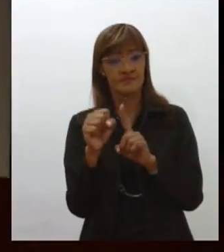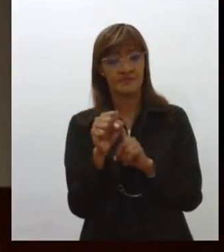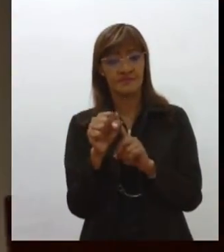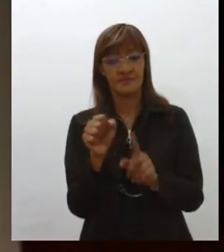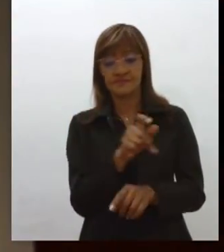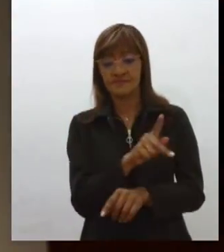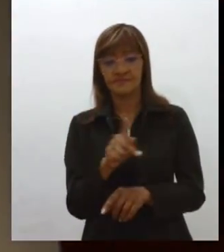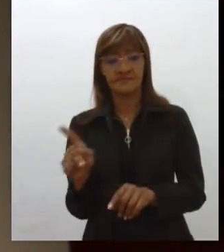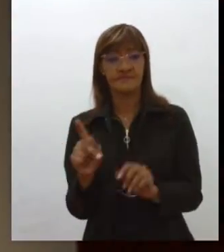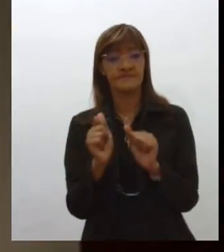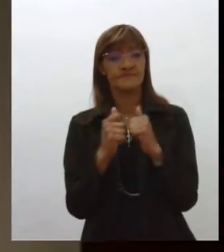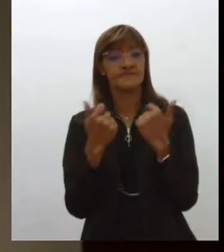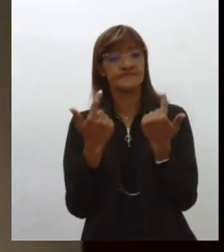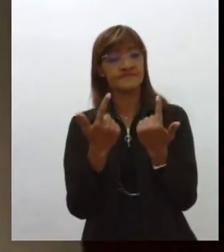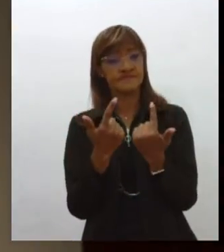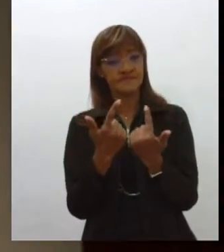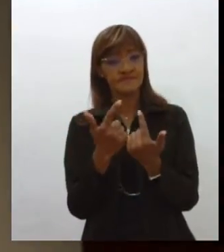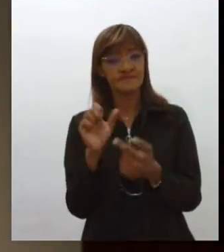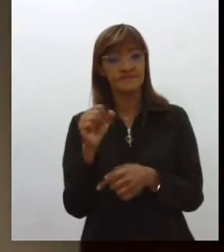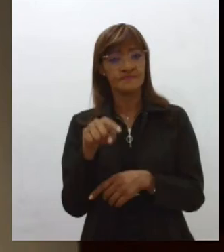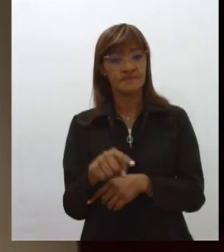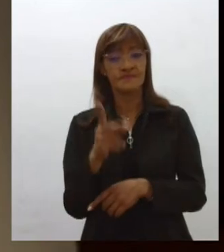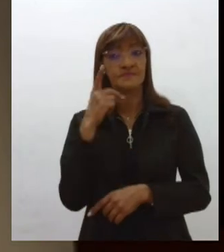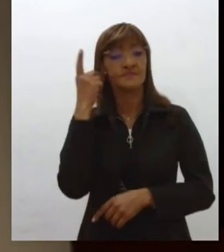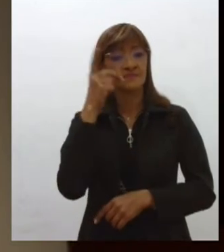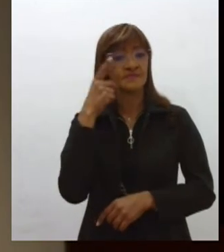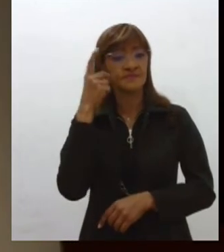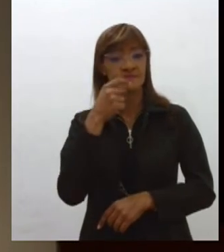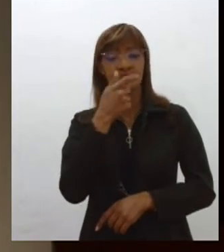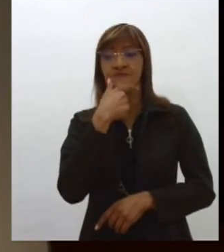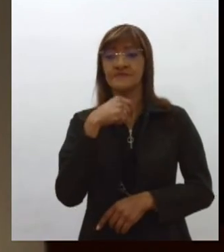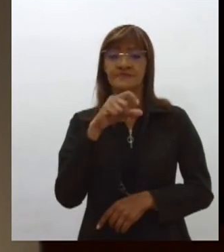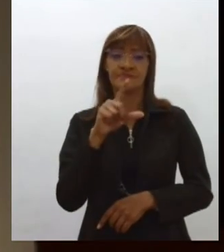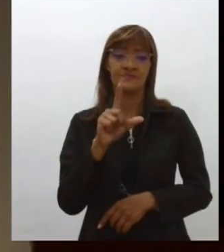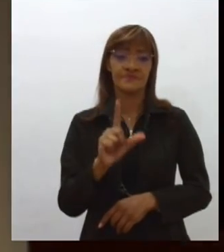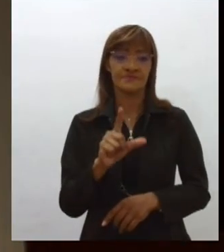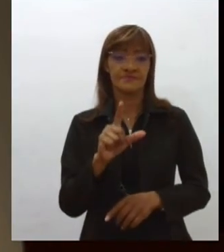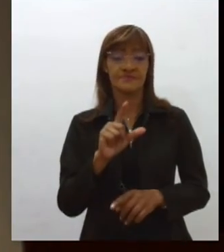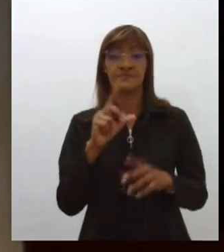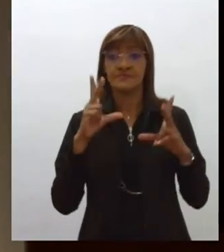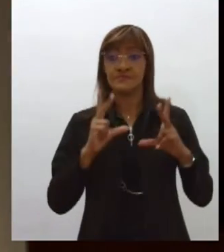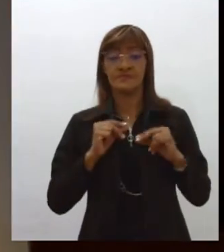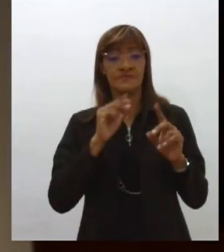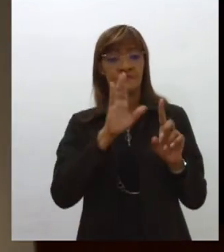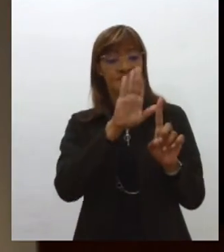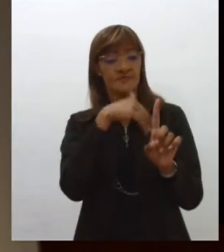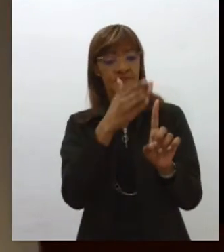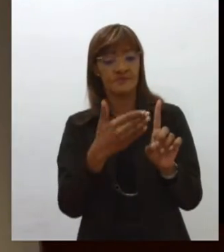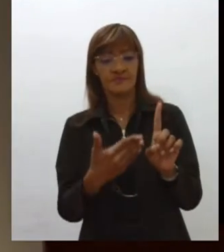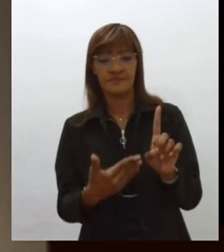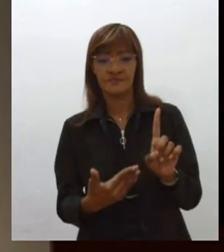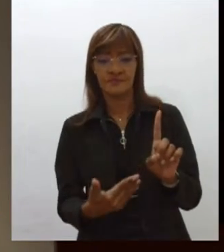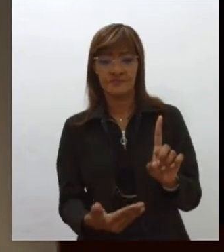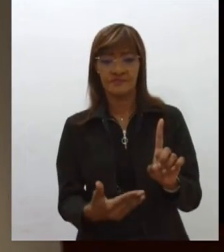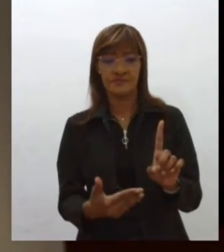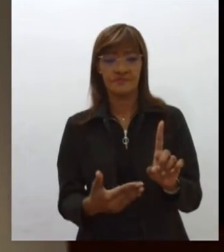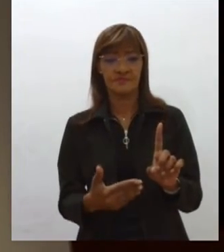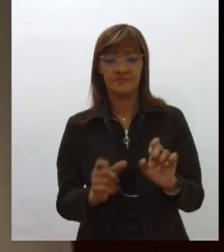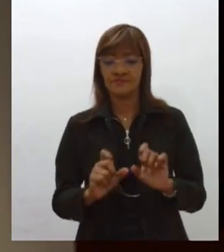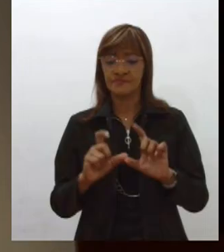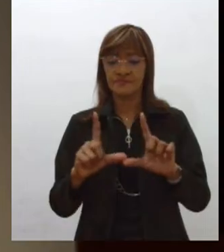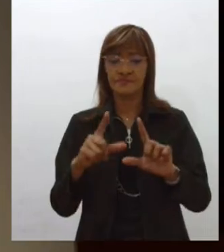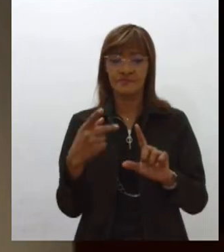Assembleia Legislativa de Sergipe, deputado Luciano Bispo, foi um dos homenageados com a medalha de mérito da defesa civil de Sergipe.